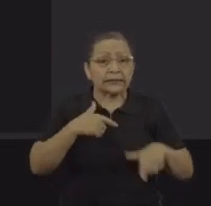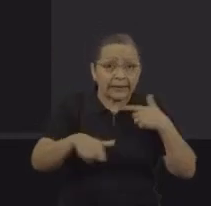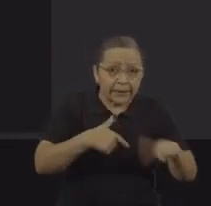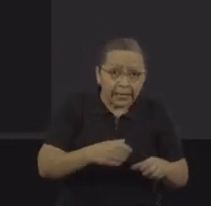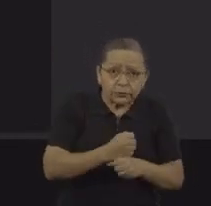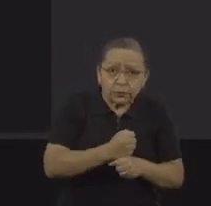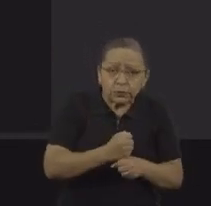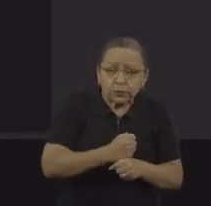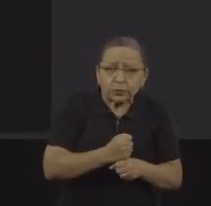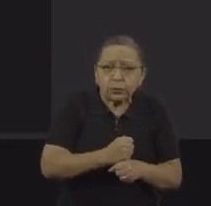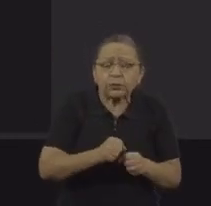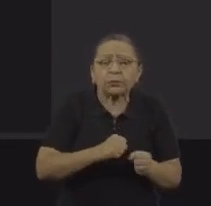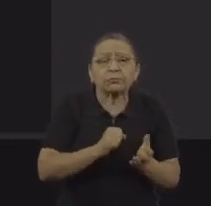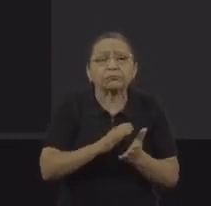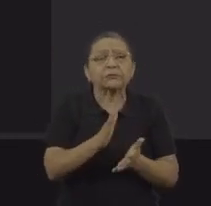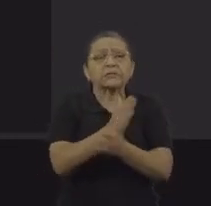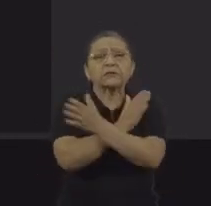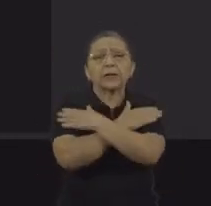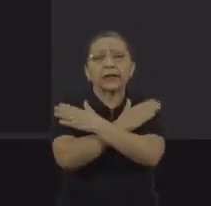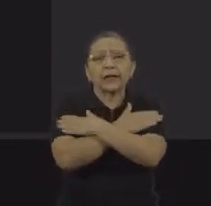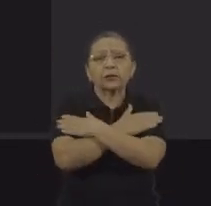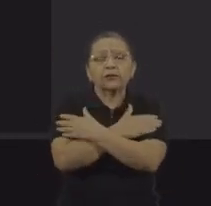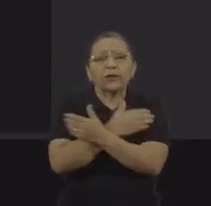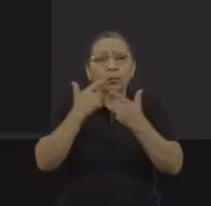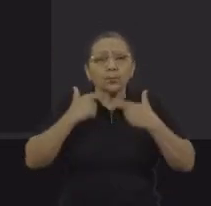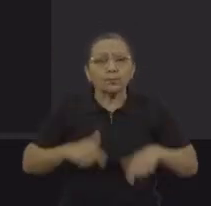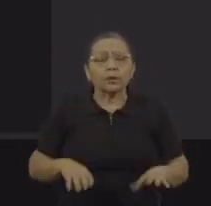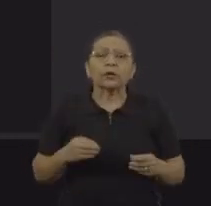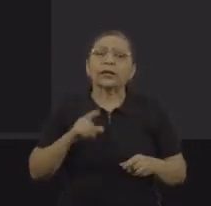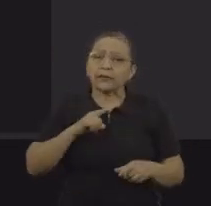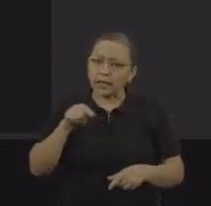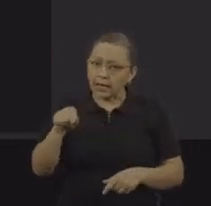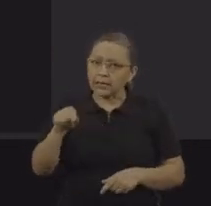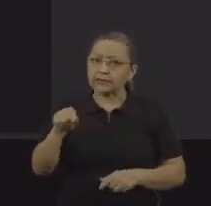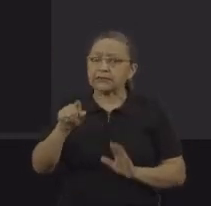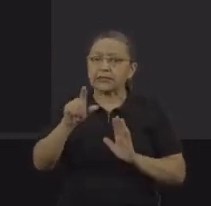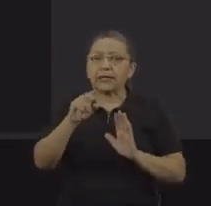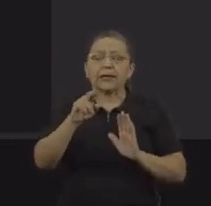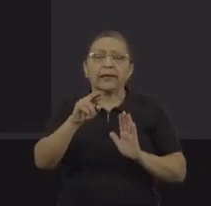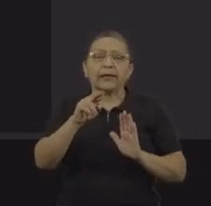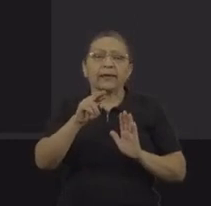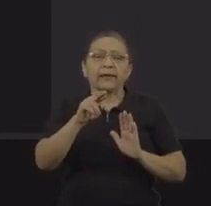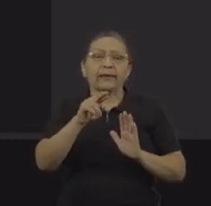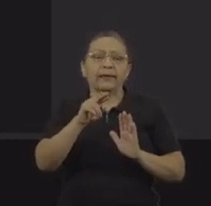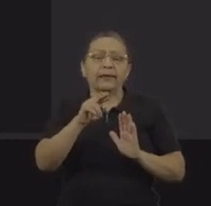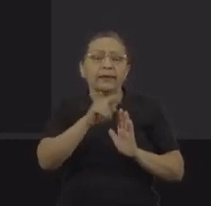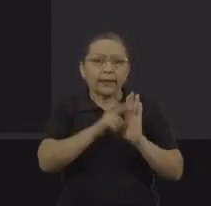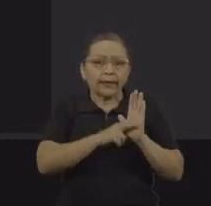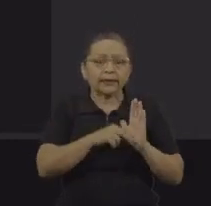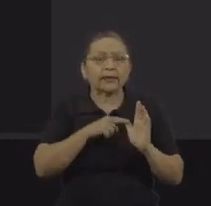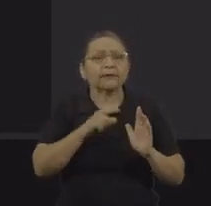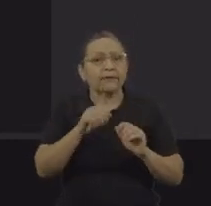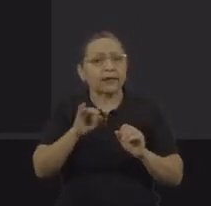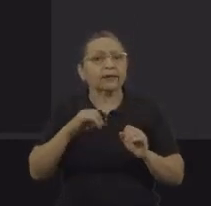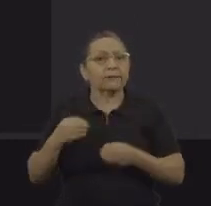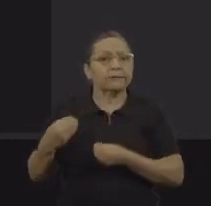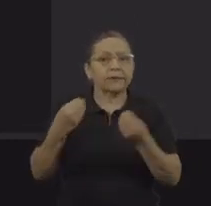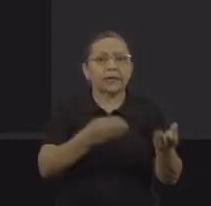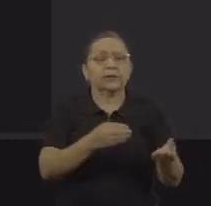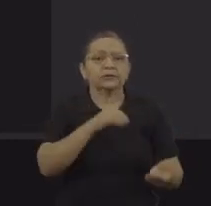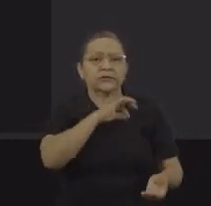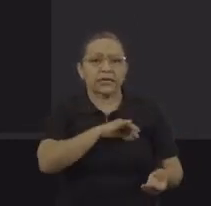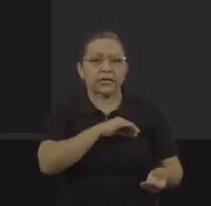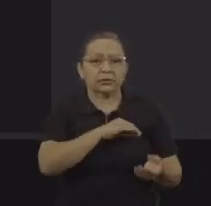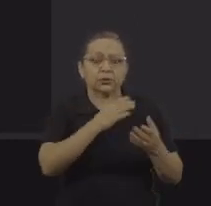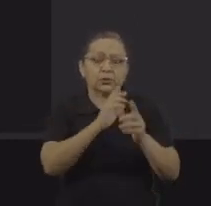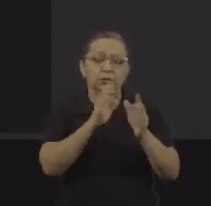garantido pelo Estado. Como eu mencionei, o problema, ele está espalhado por todo o país. Em todos os